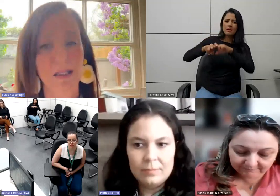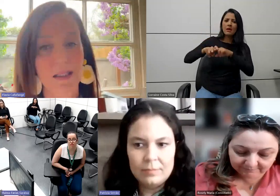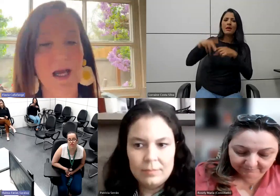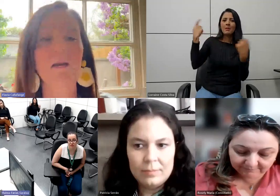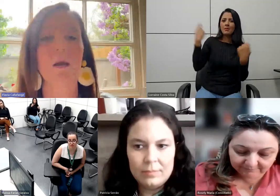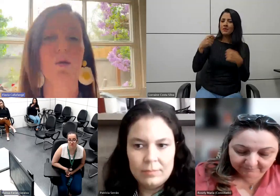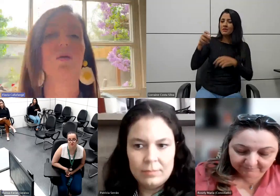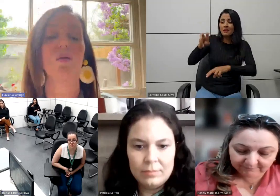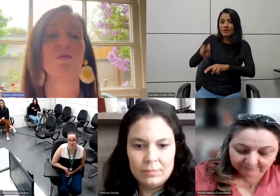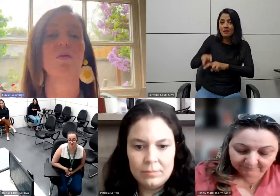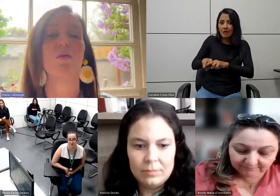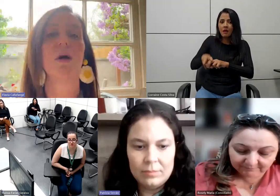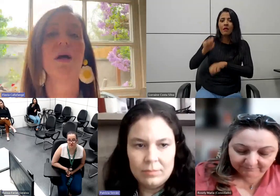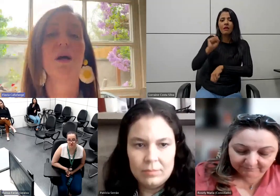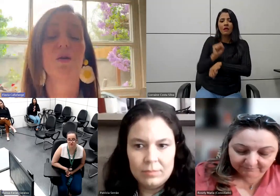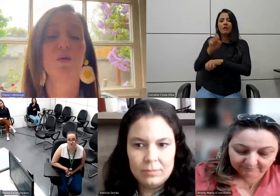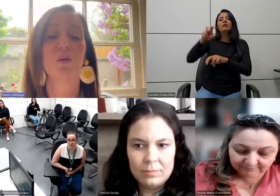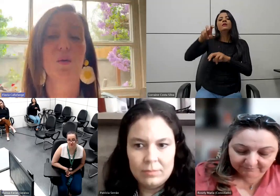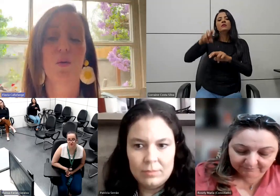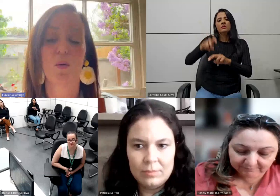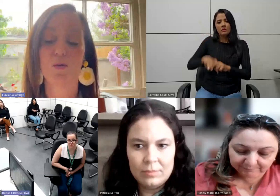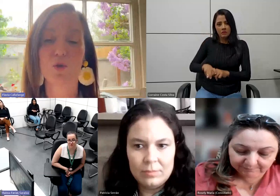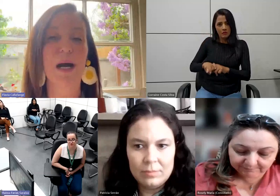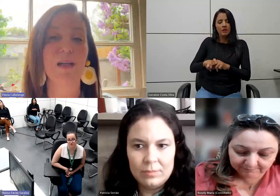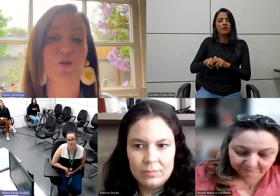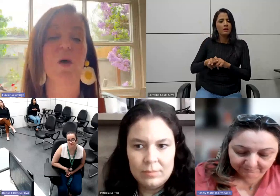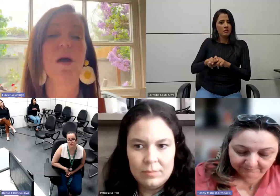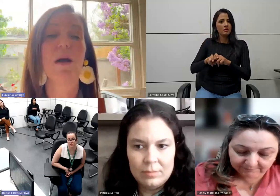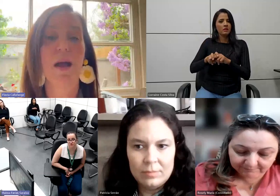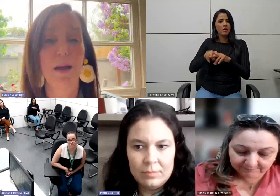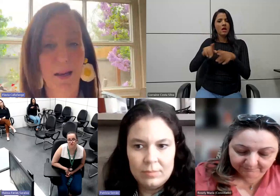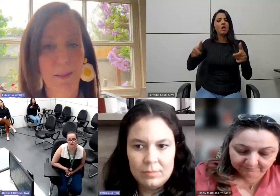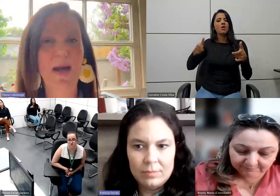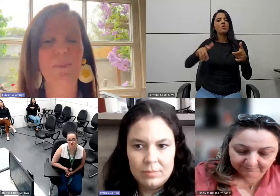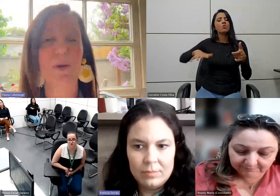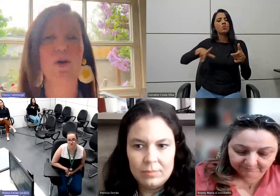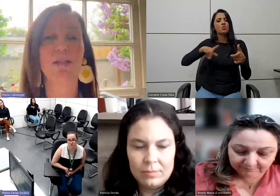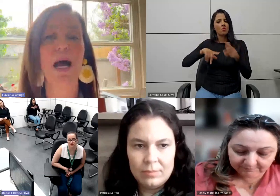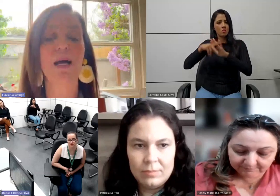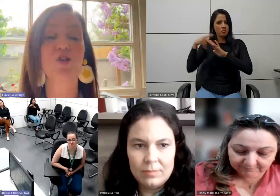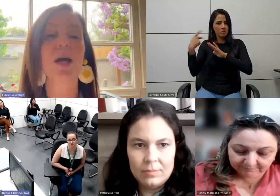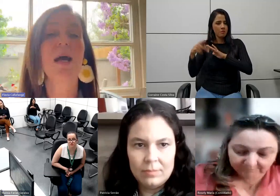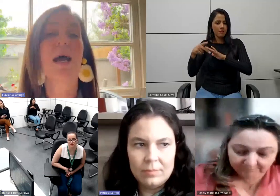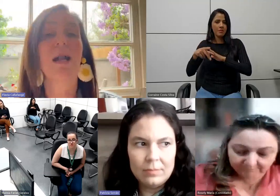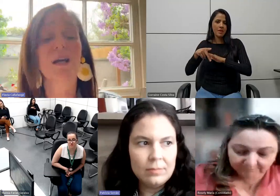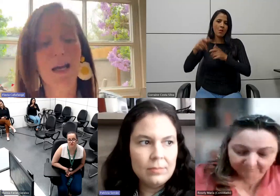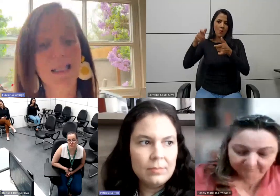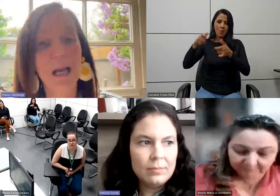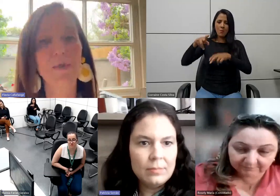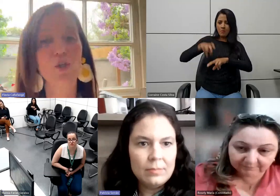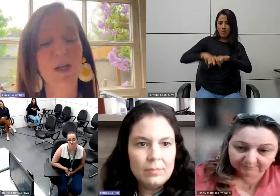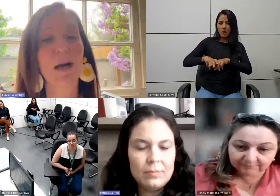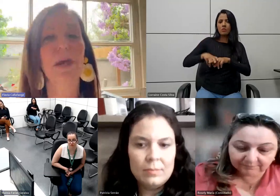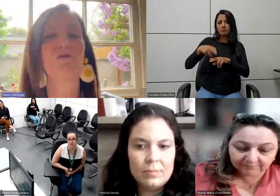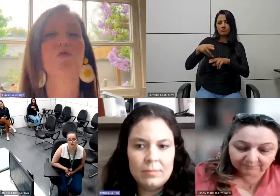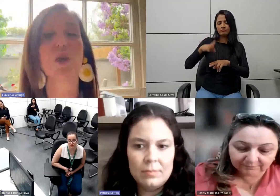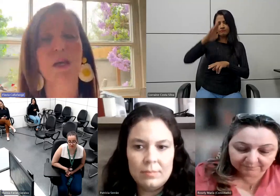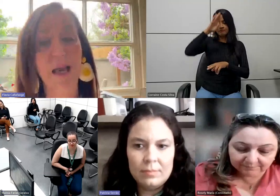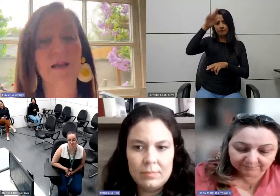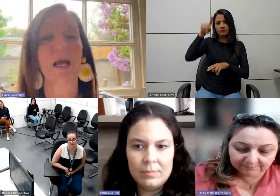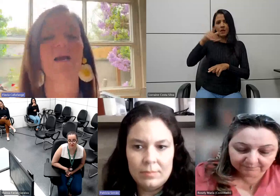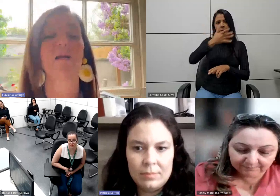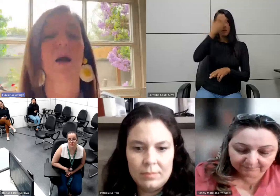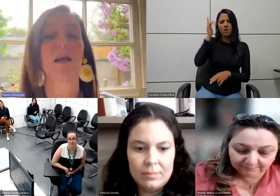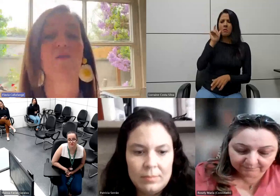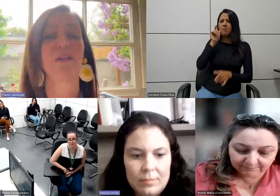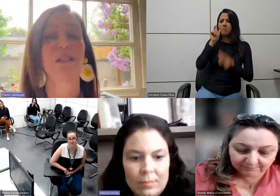sentar e ela senta no espaço para prioridade, ela recebe xingamento